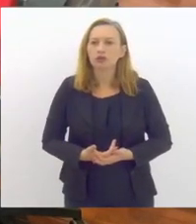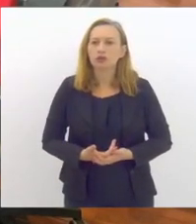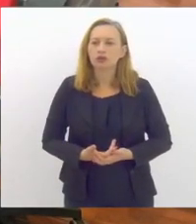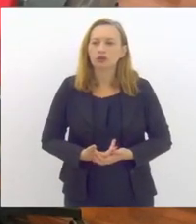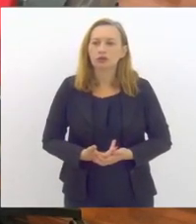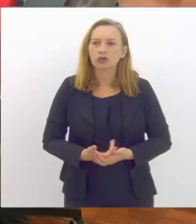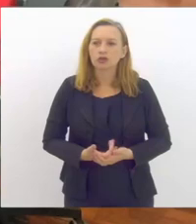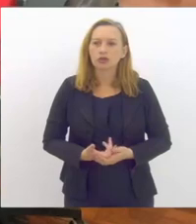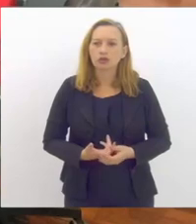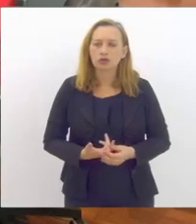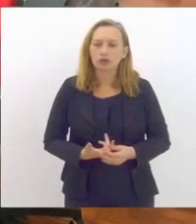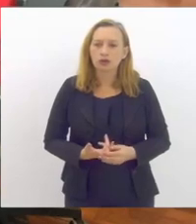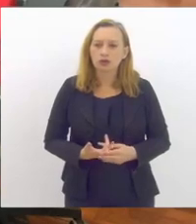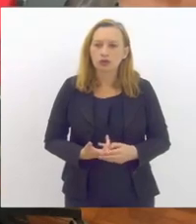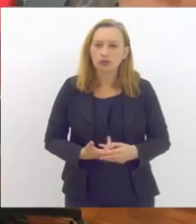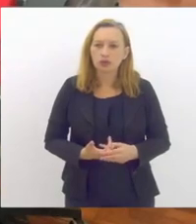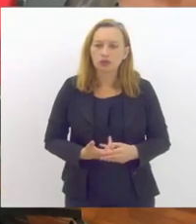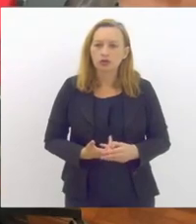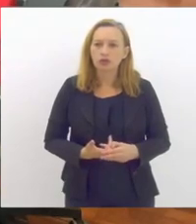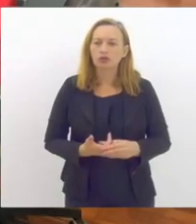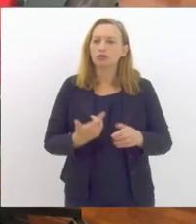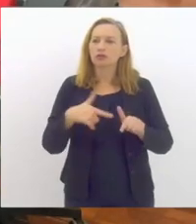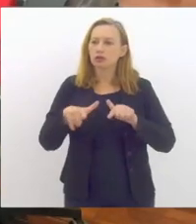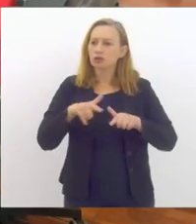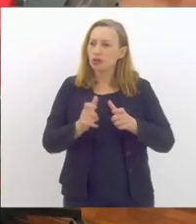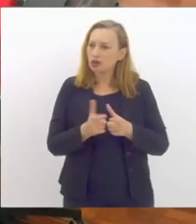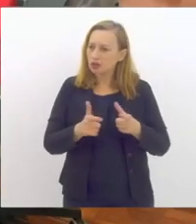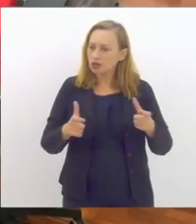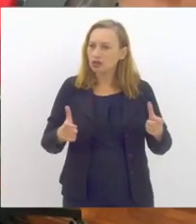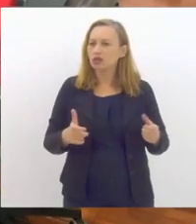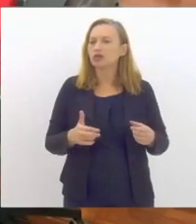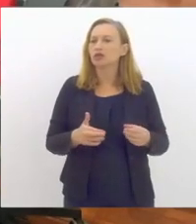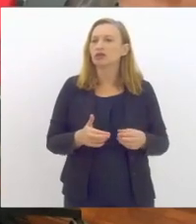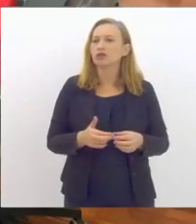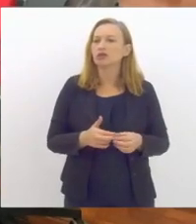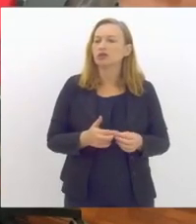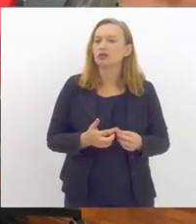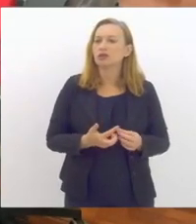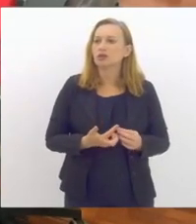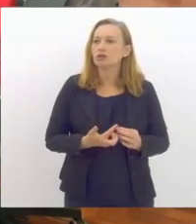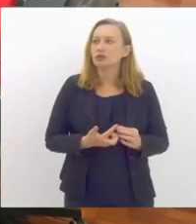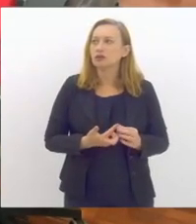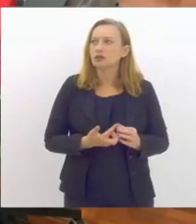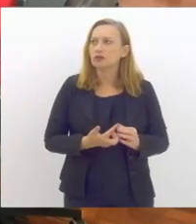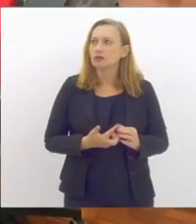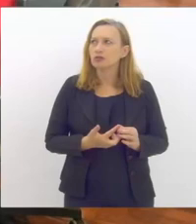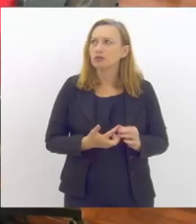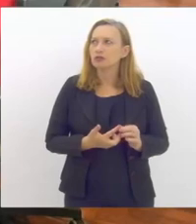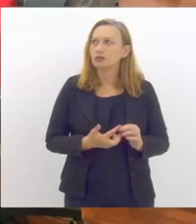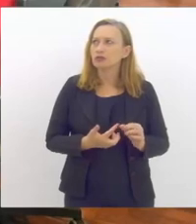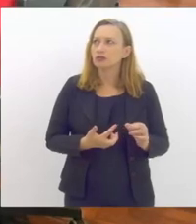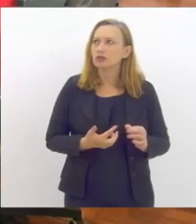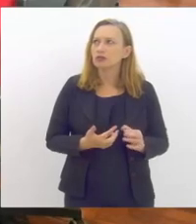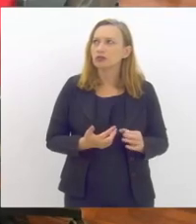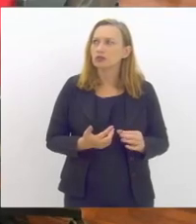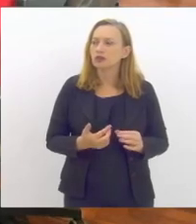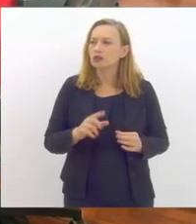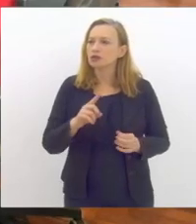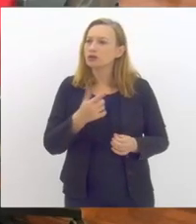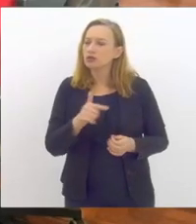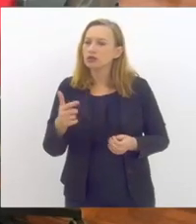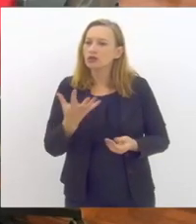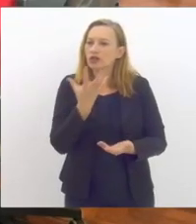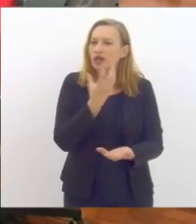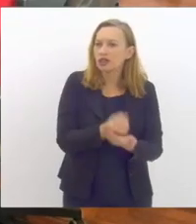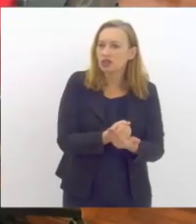a Karen fez um grande trabalho para os empregados frente a isso nós não tivemos tanto registro de